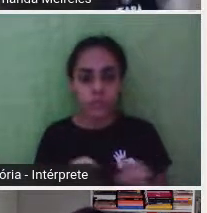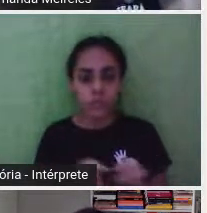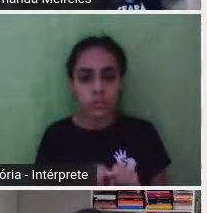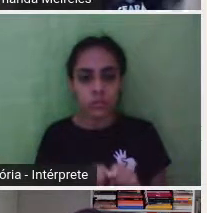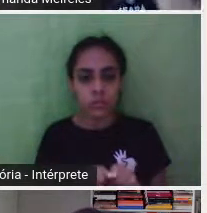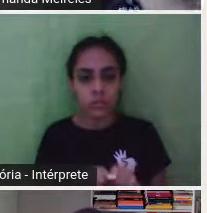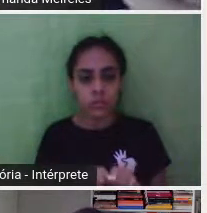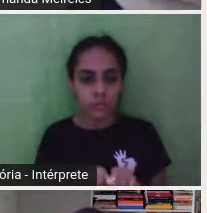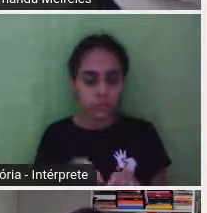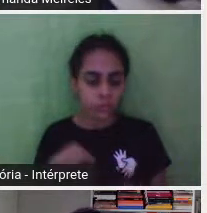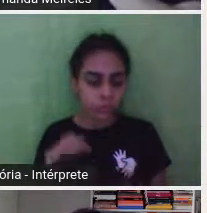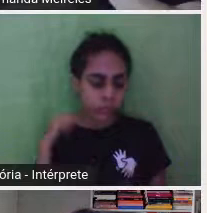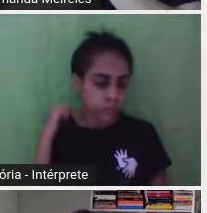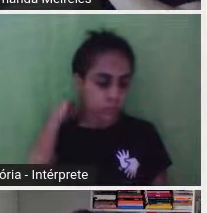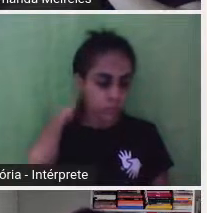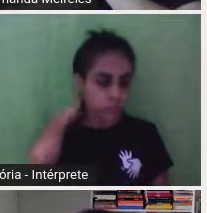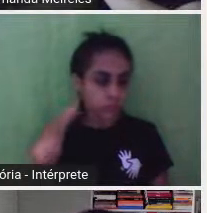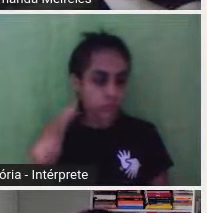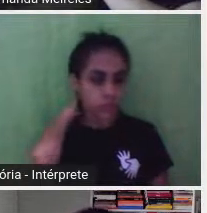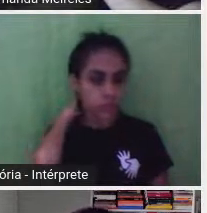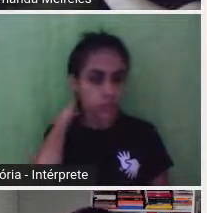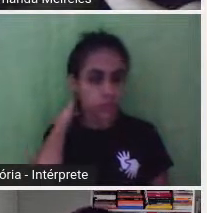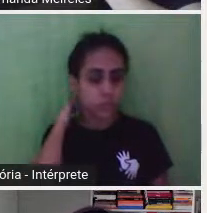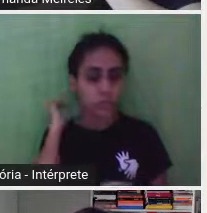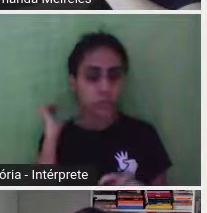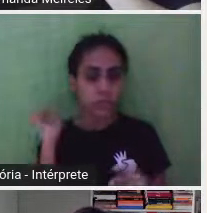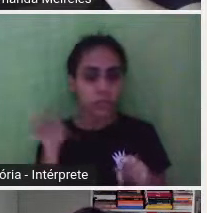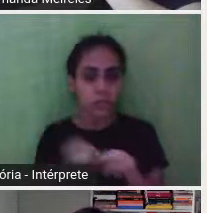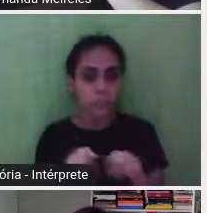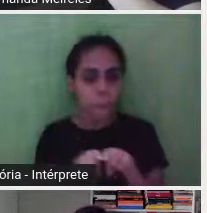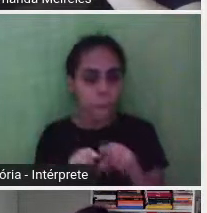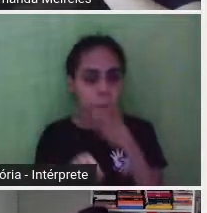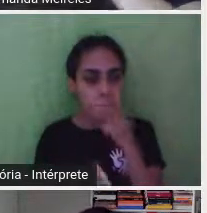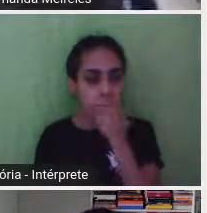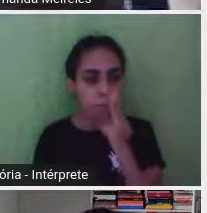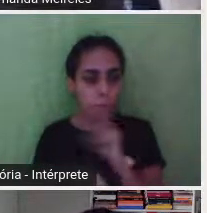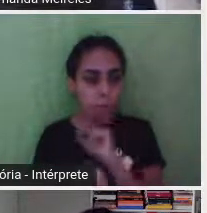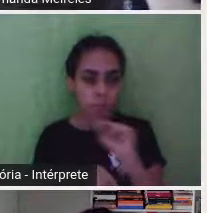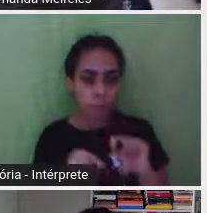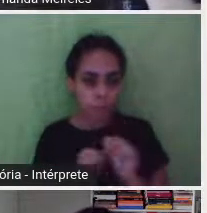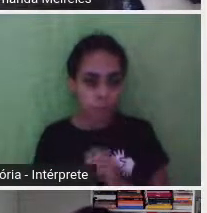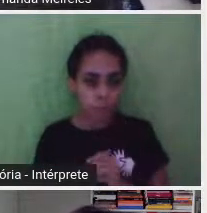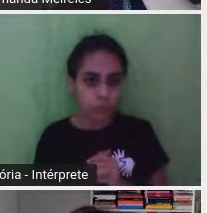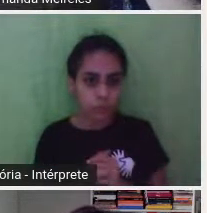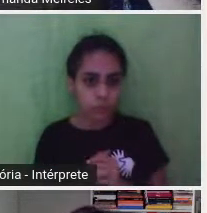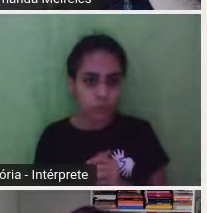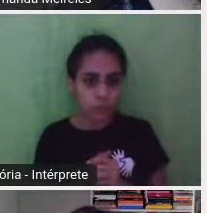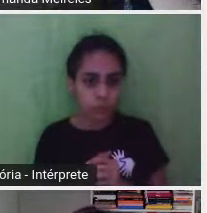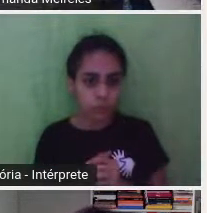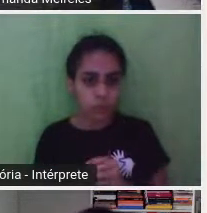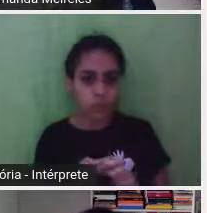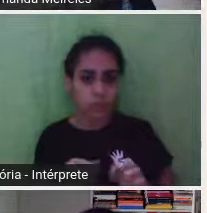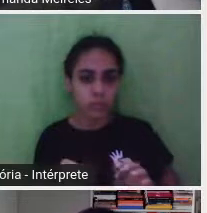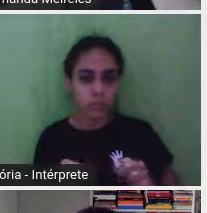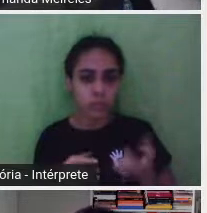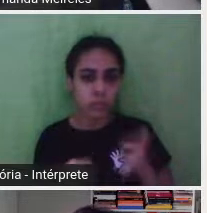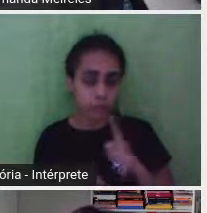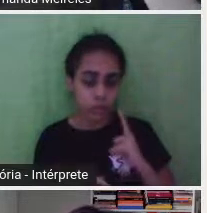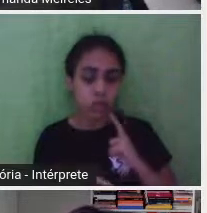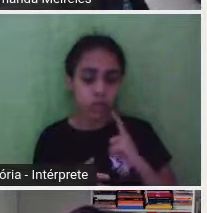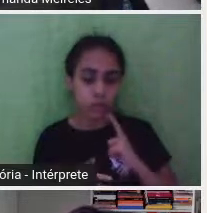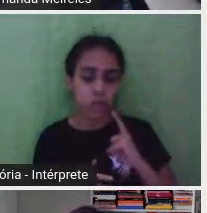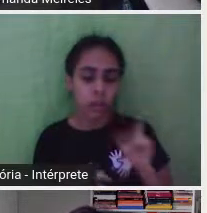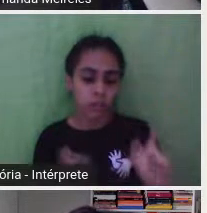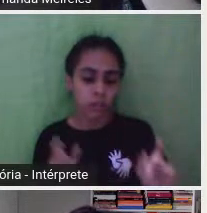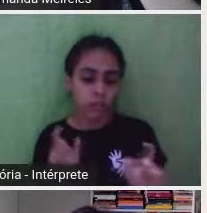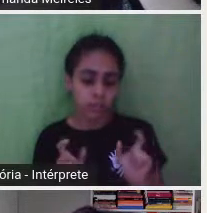verdade, as margens, é como se as bordas, que fosse aquilo que fizesse a contenção, ou a definição